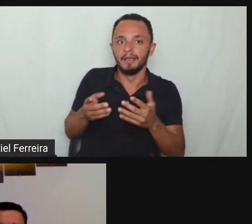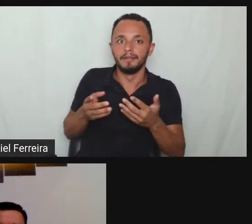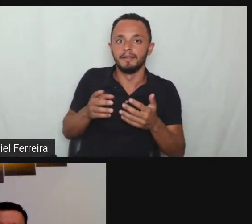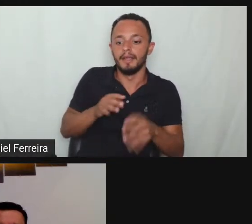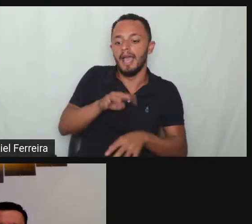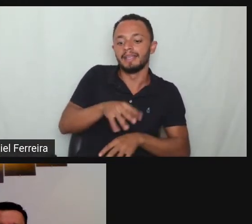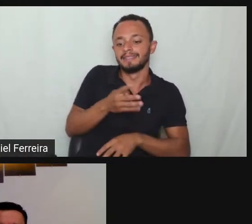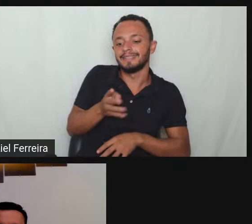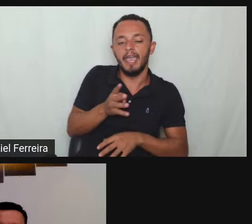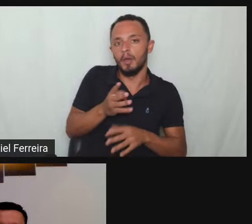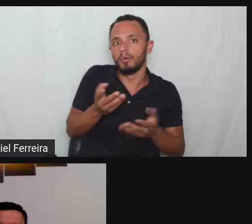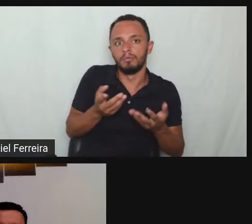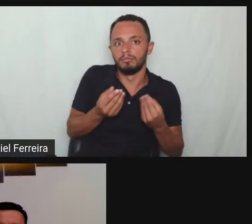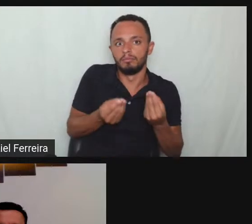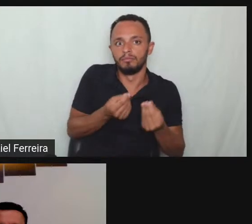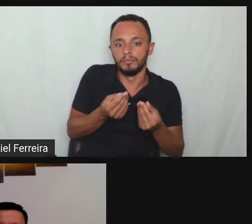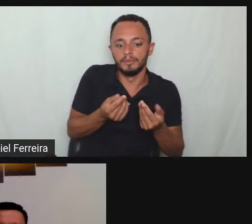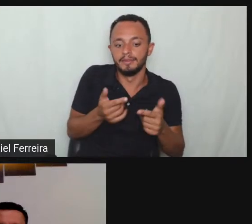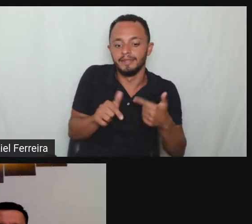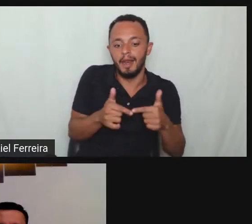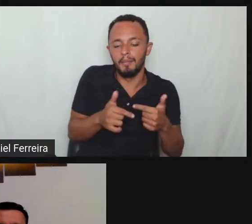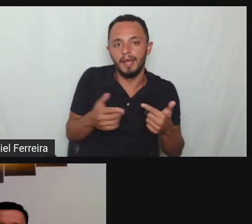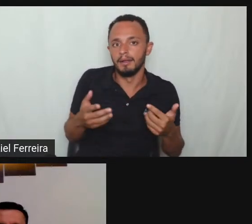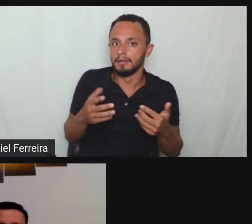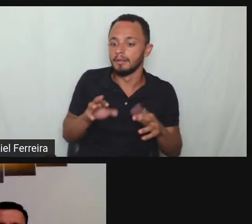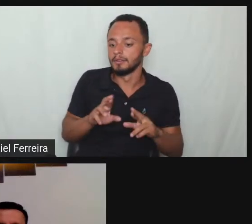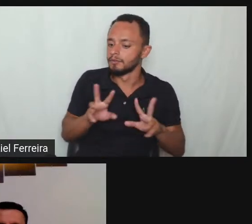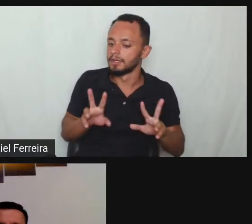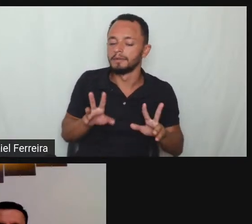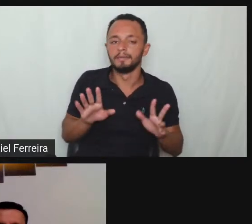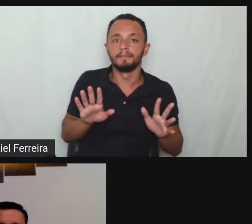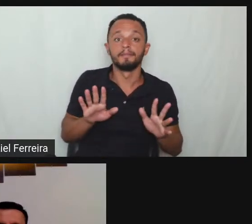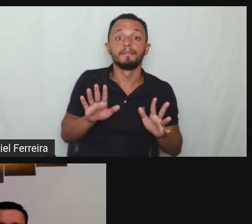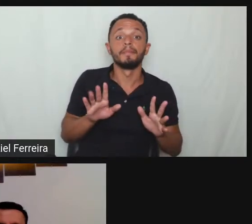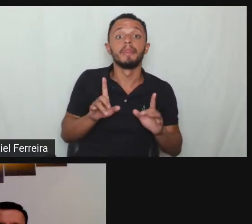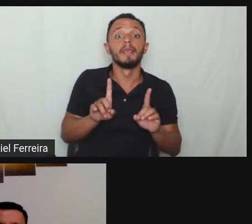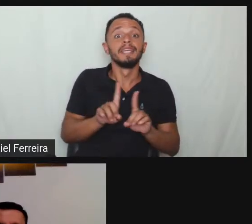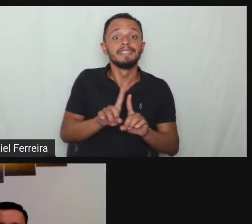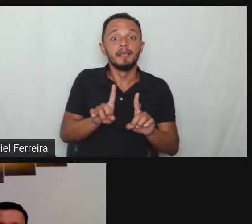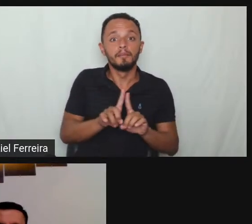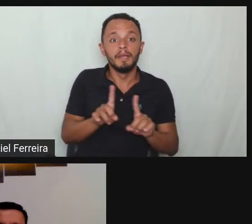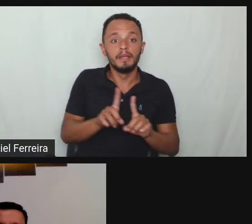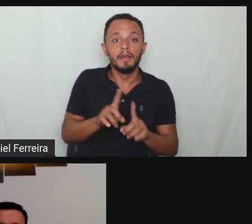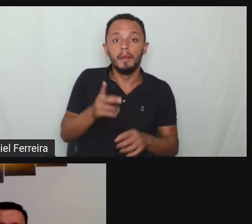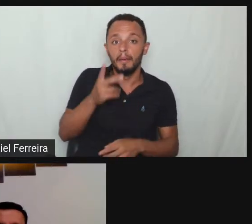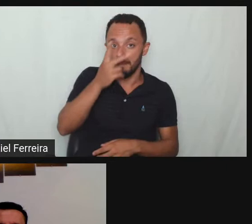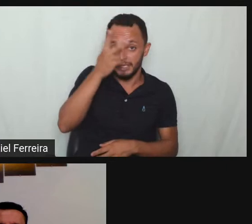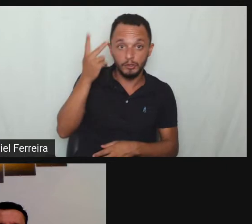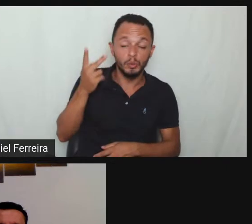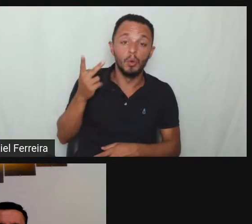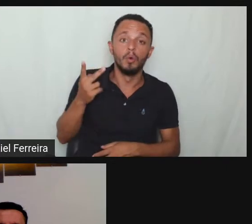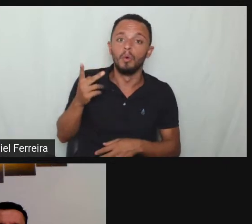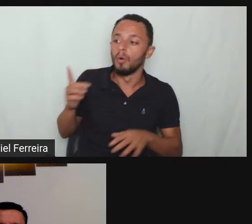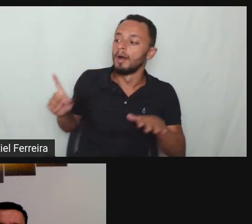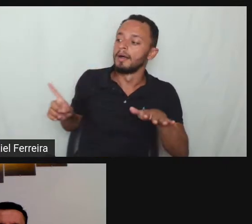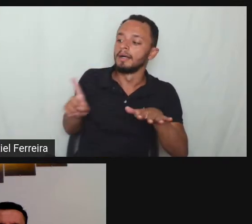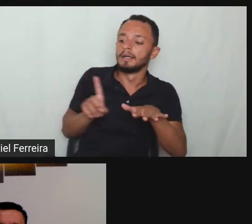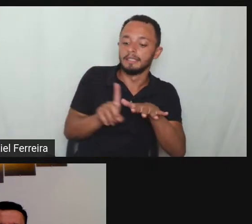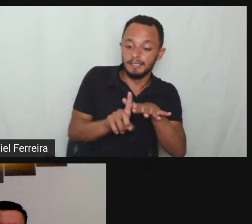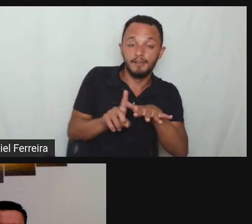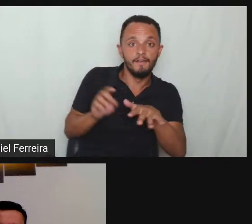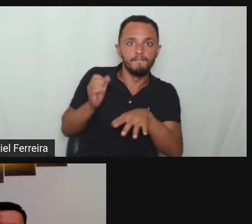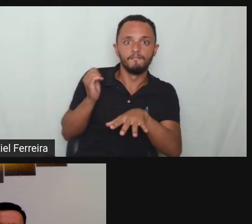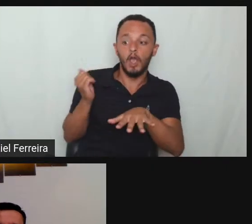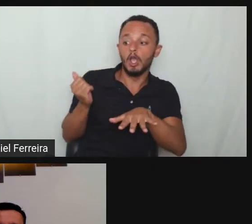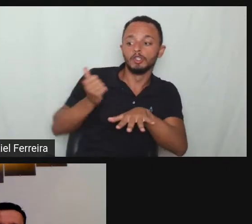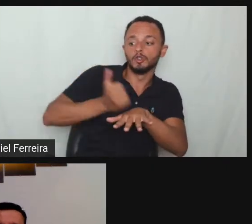supostamente teria sido contratado no lugar dele era uma pessoa com surdez unilateral gente, presta atenção eu